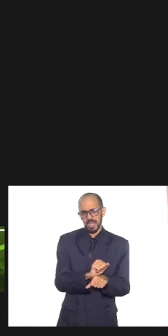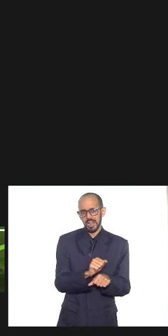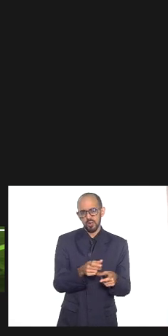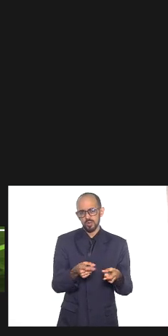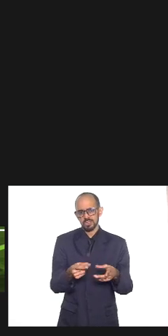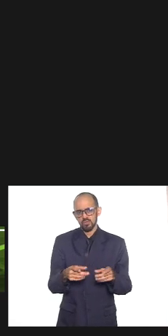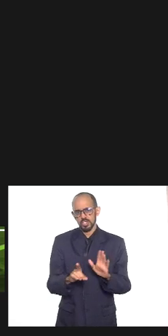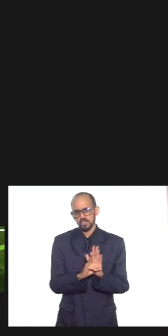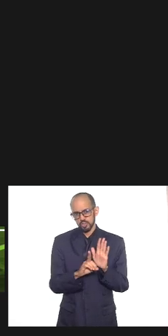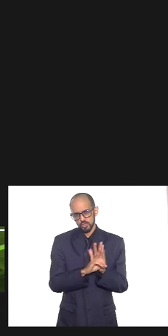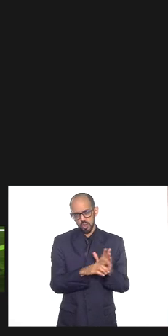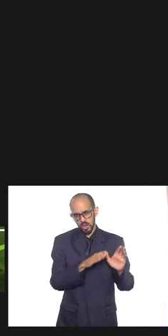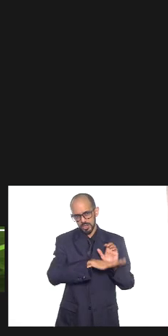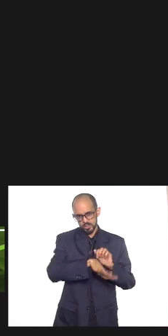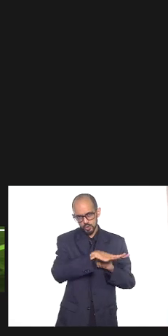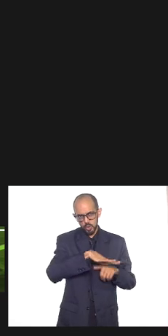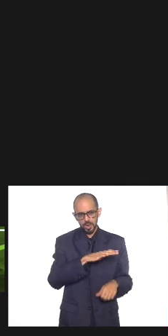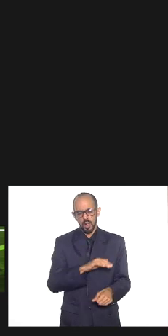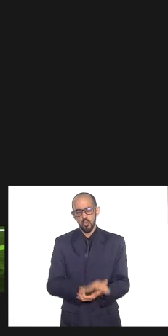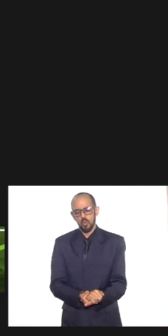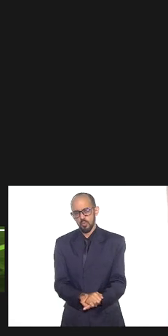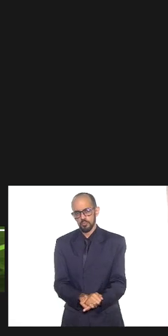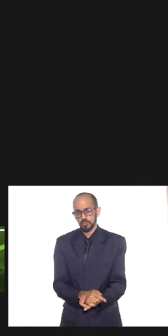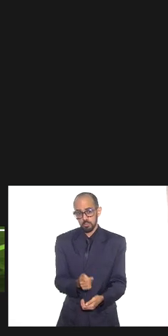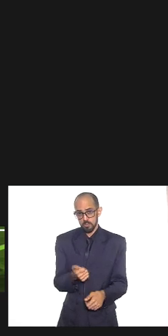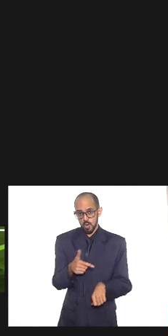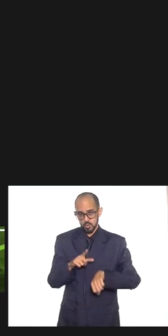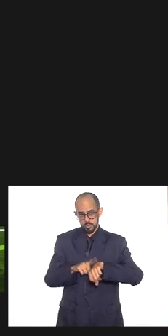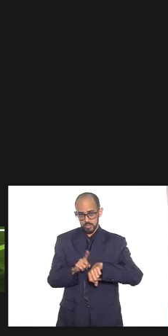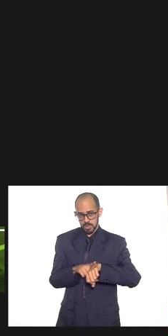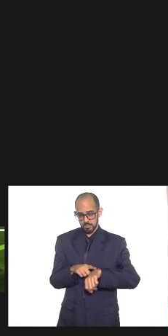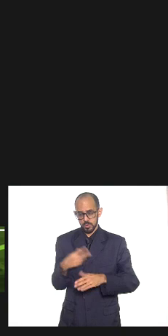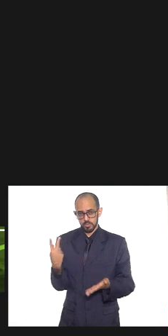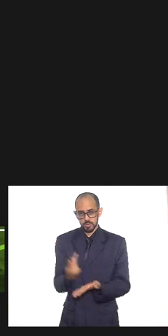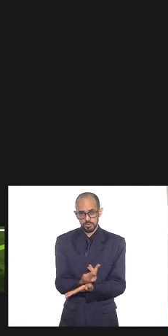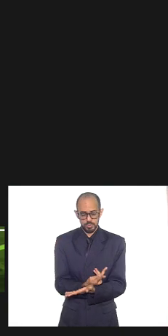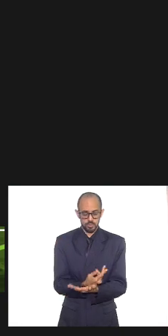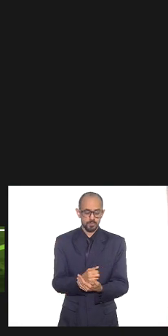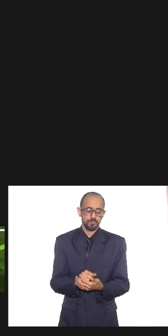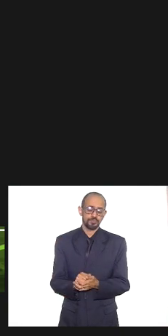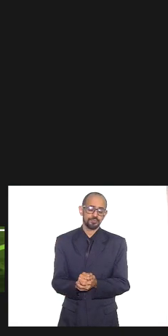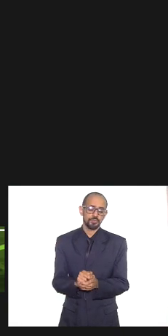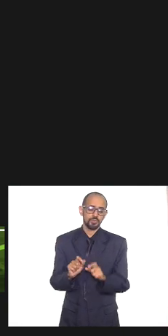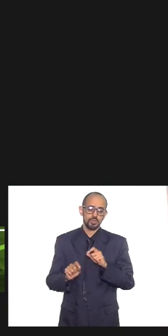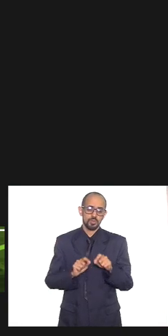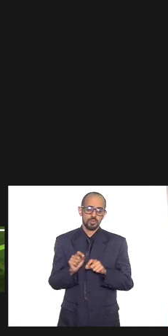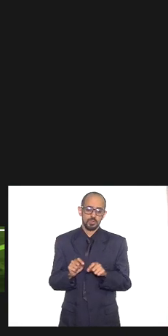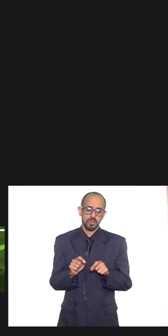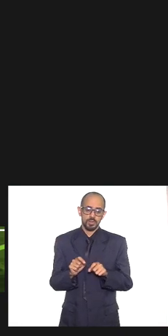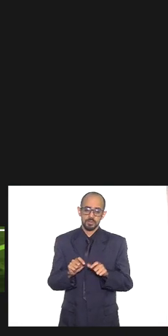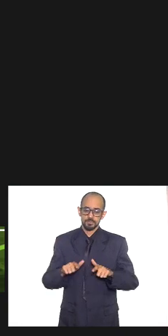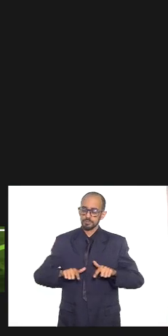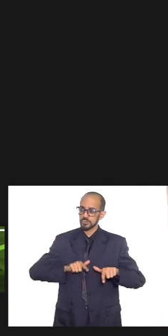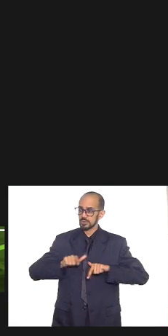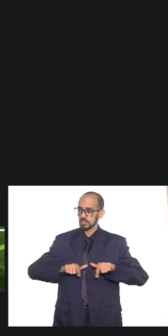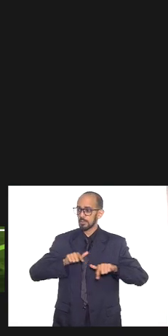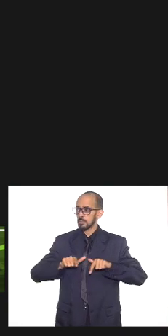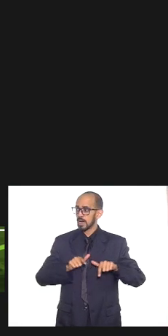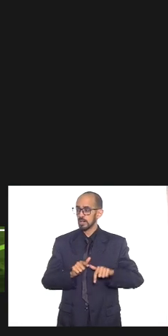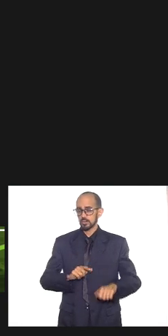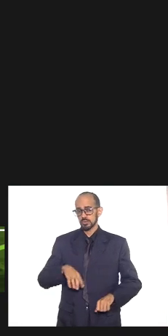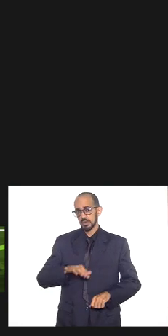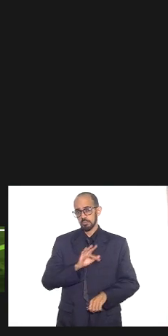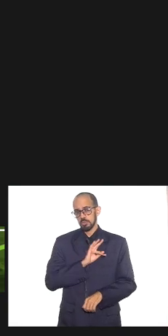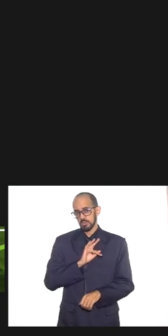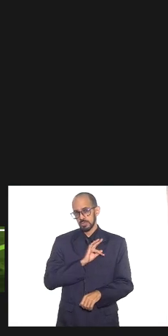e em pouco tempo era logo de saída operações da polícia militar a demanda nossa e do ministério